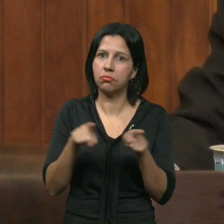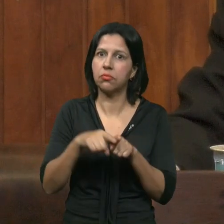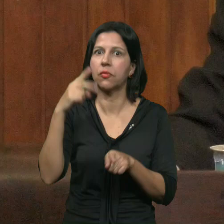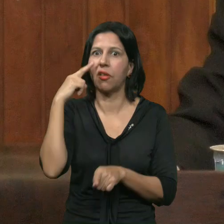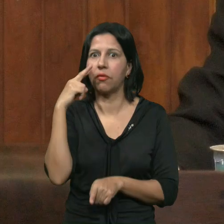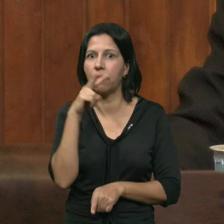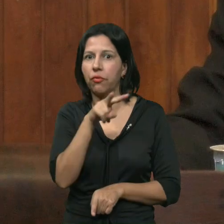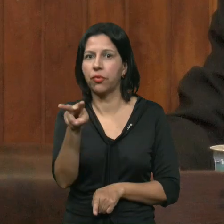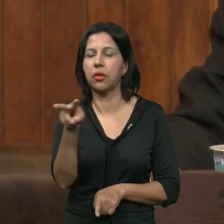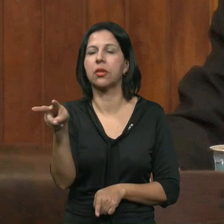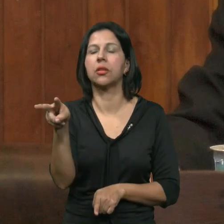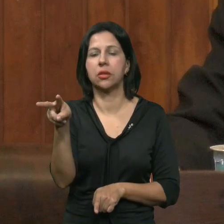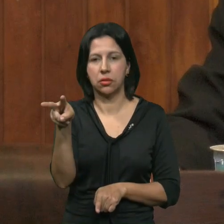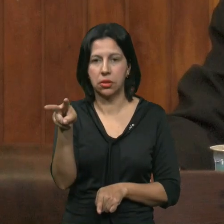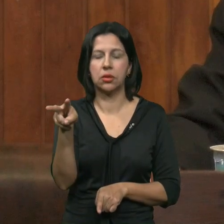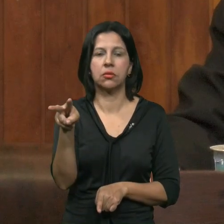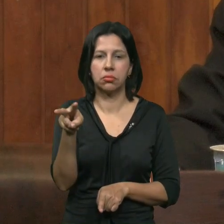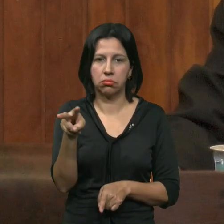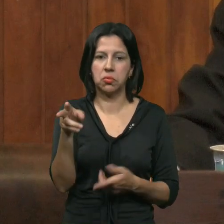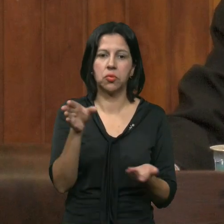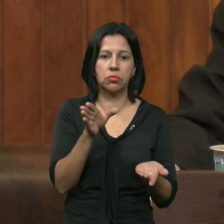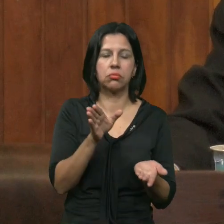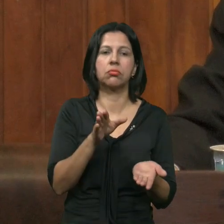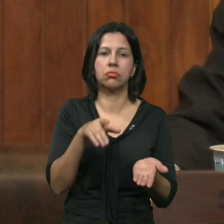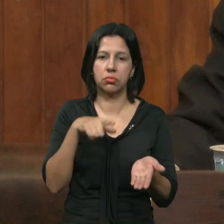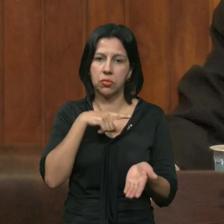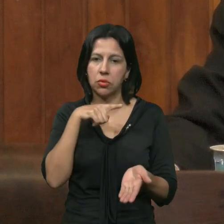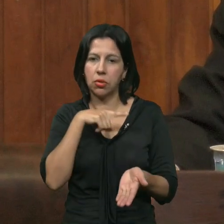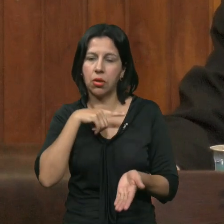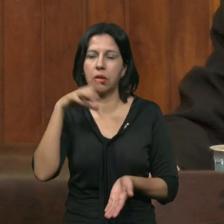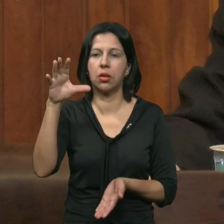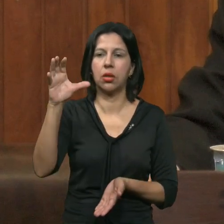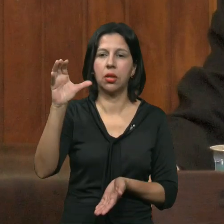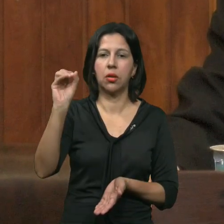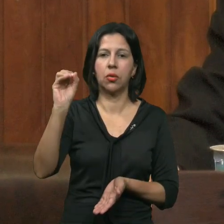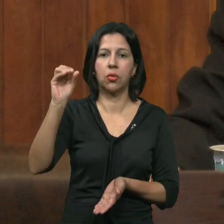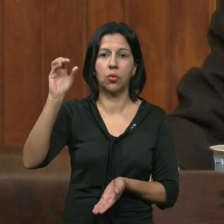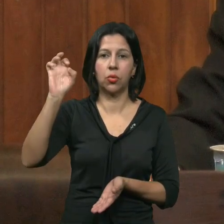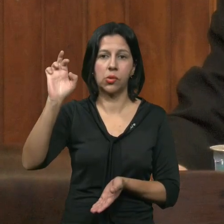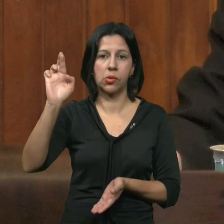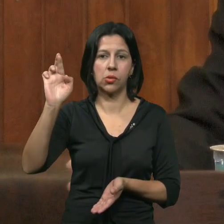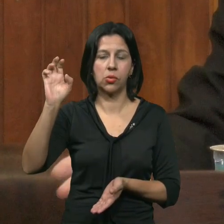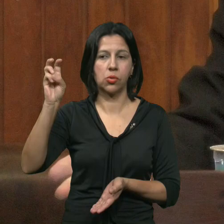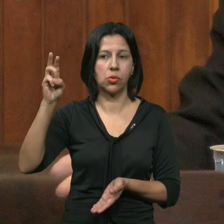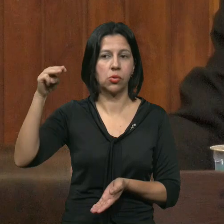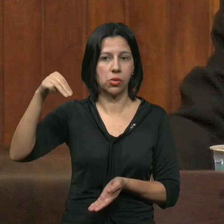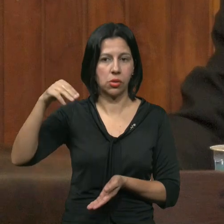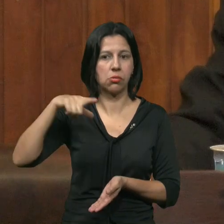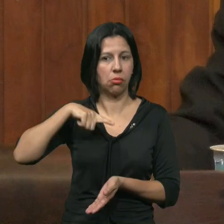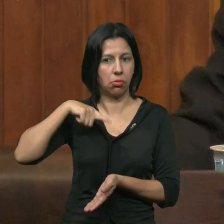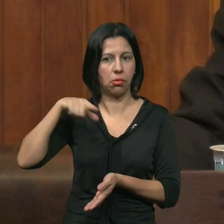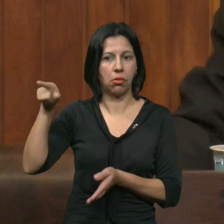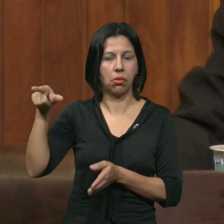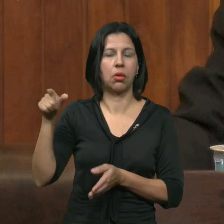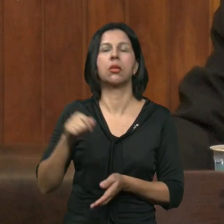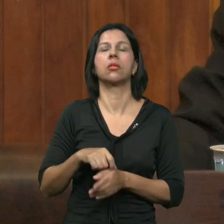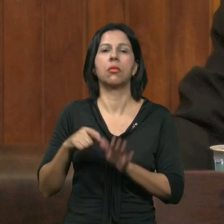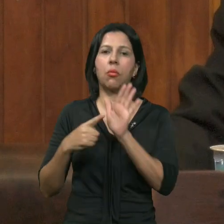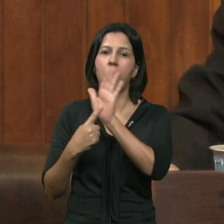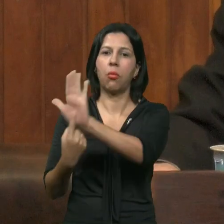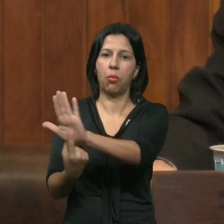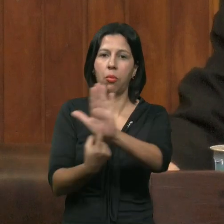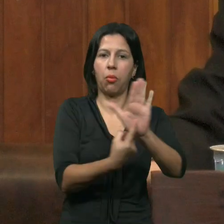As recomendações Os pareceres Do Corém Que Assinalam